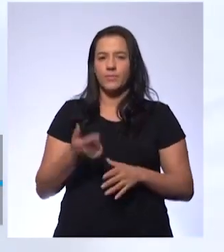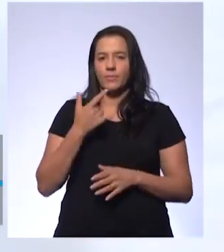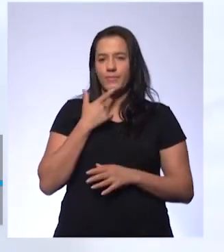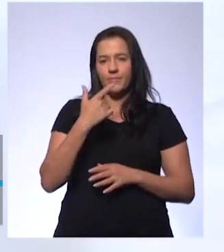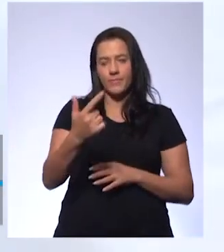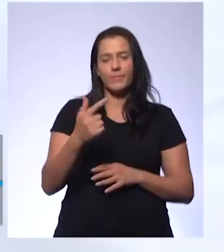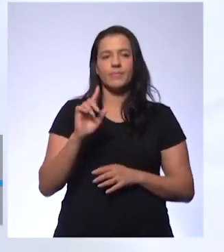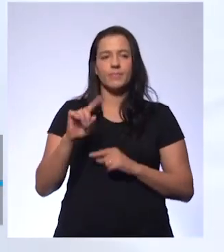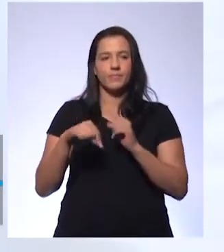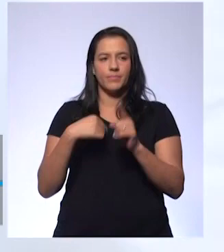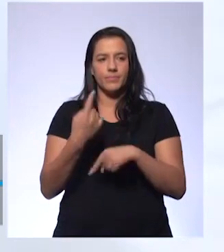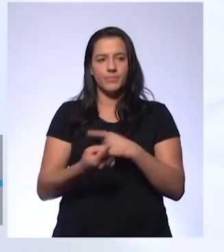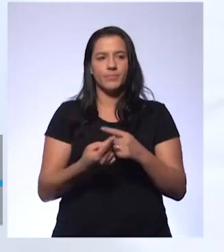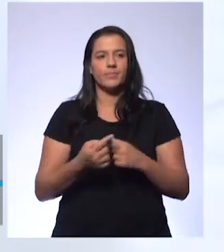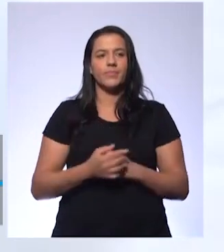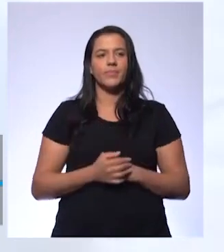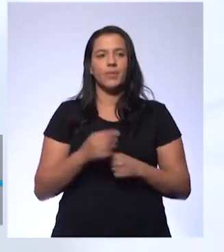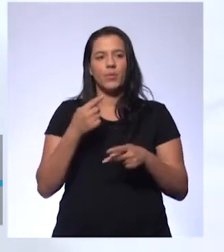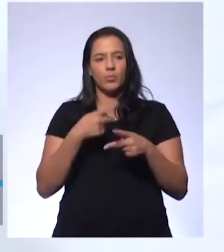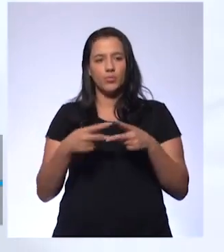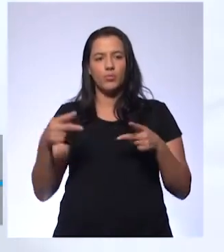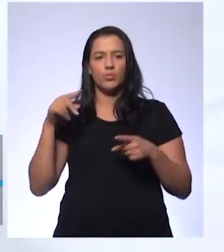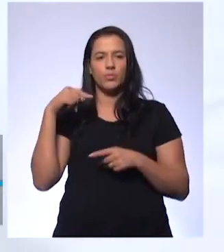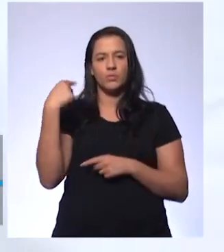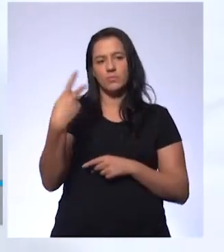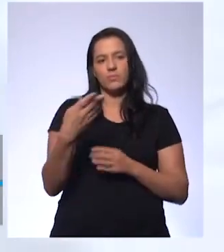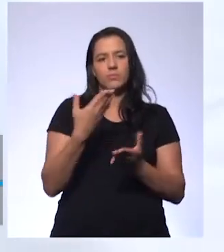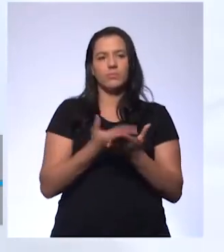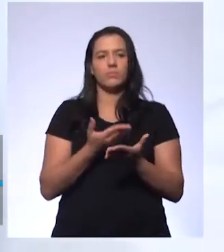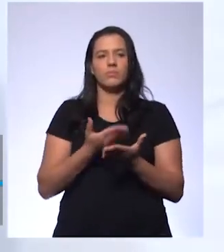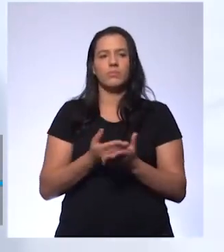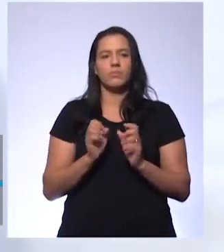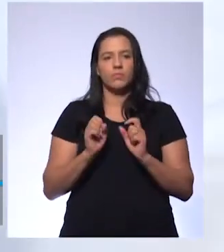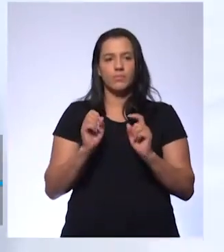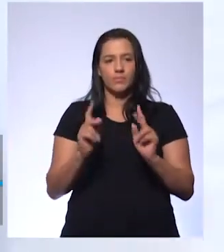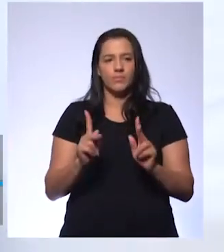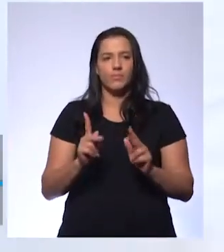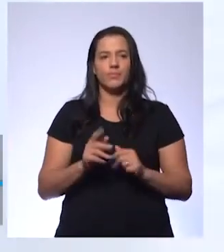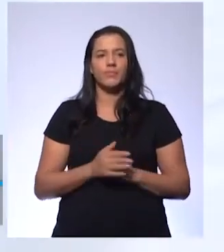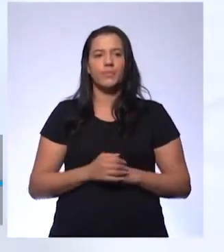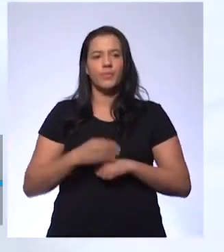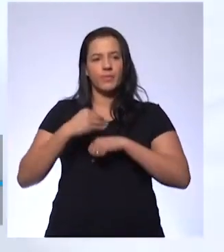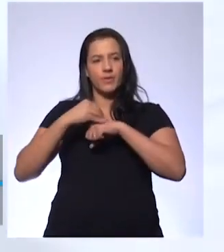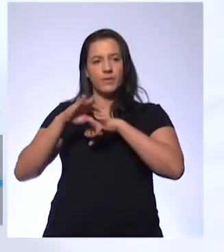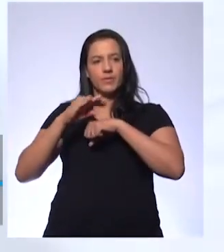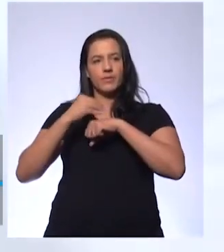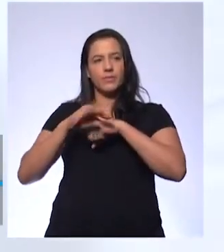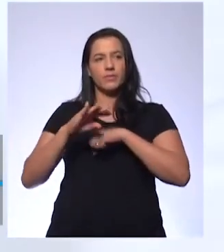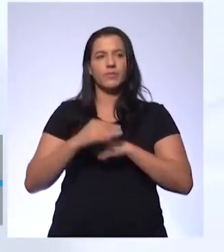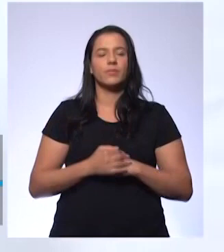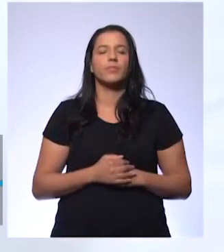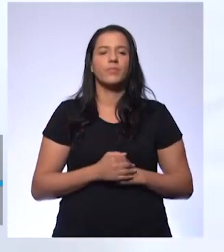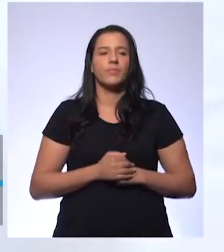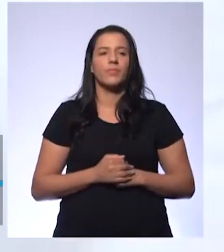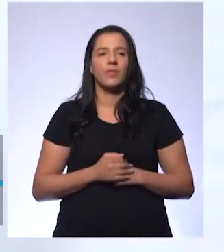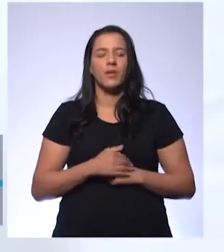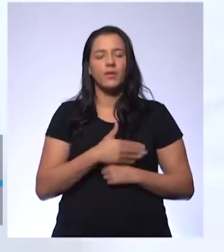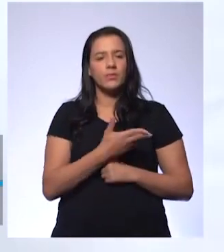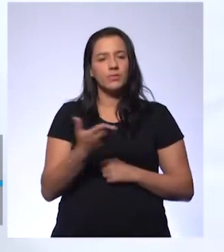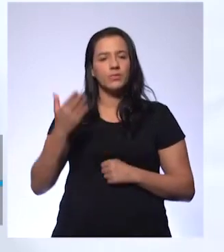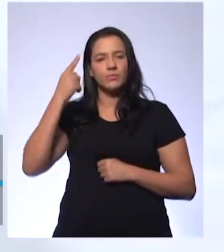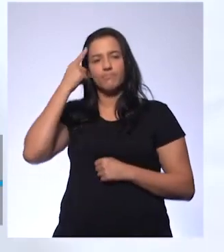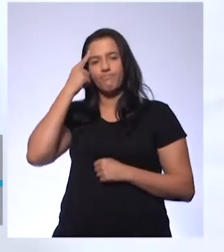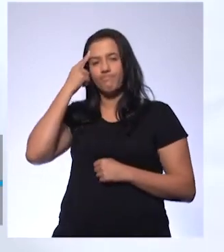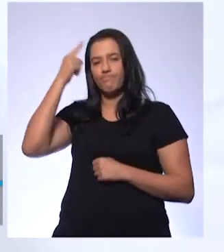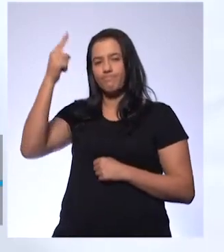pouquinho sobre isso. Está aqui uma ou duas aulas, tá bom? Então, fica a dica aí. E aí a gente tem essa ideia de fazer